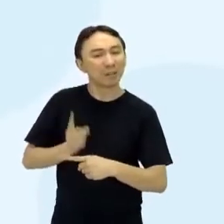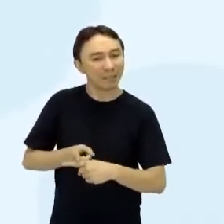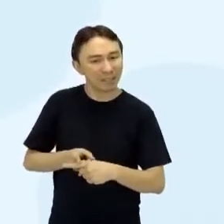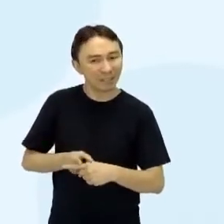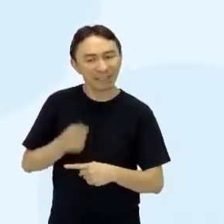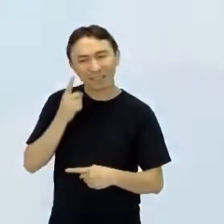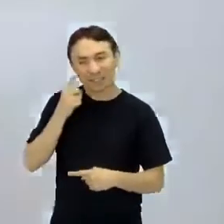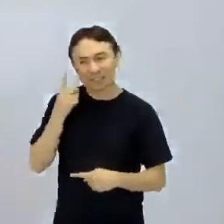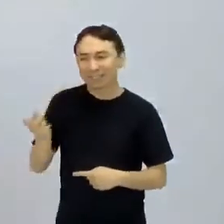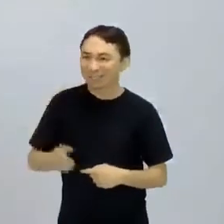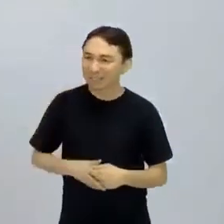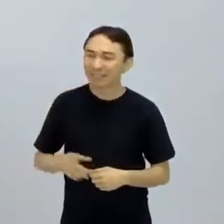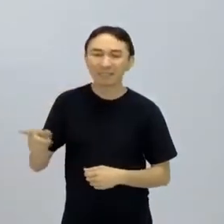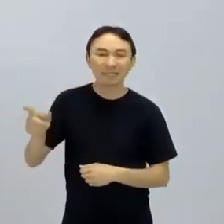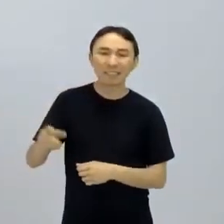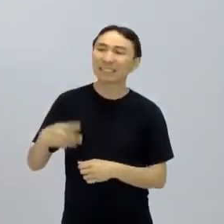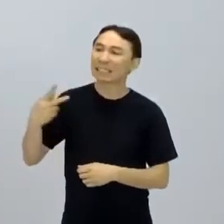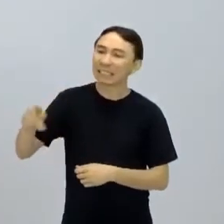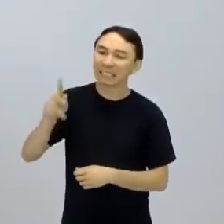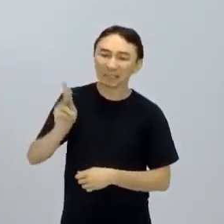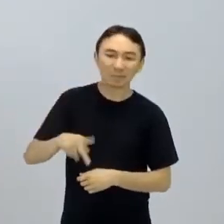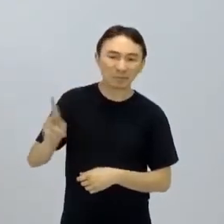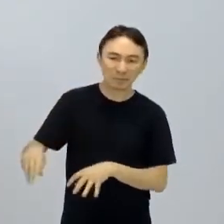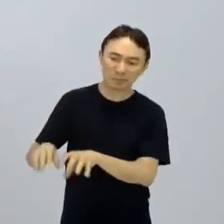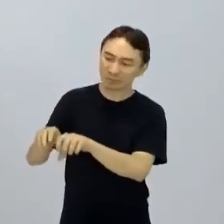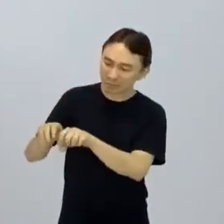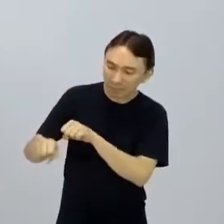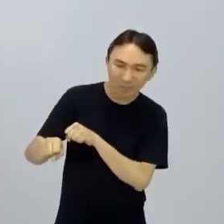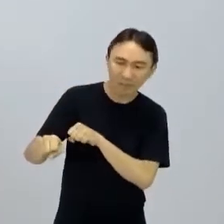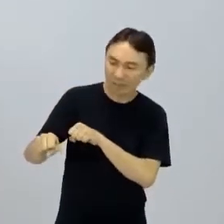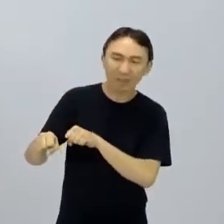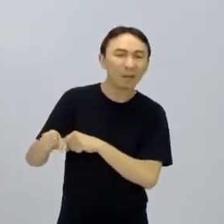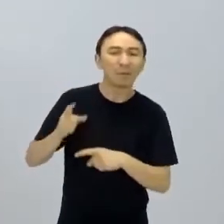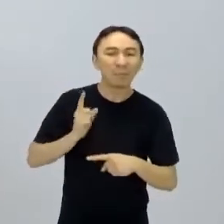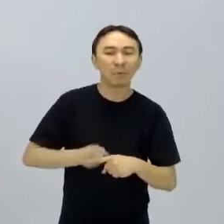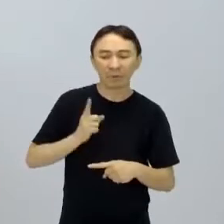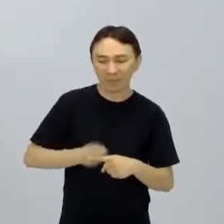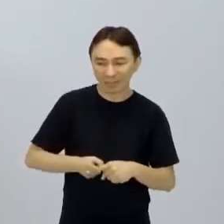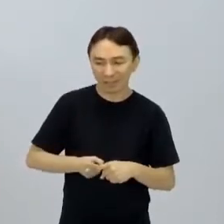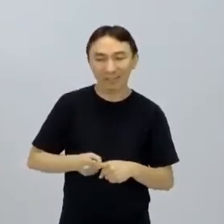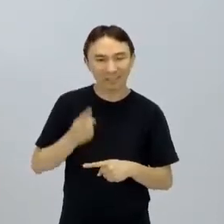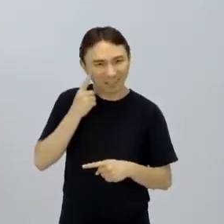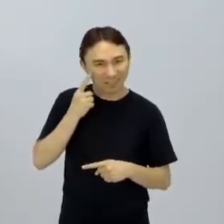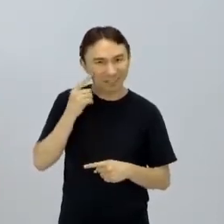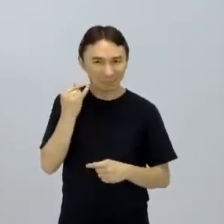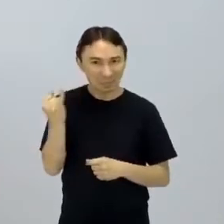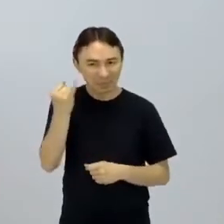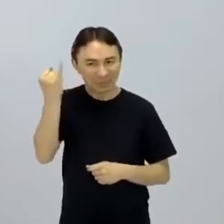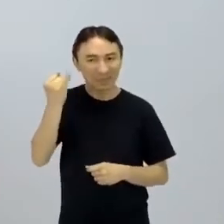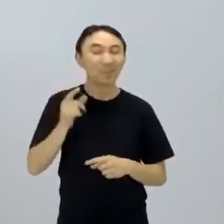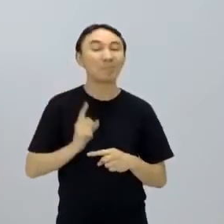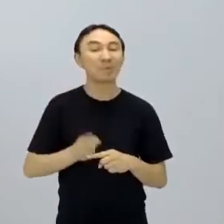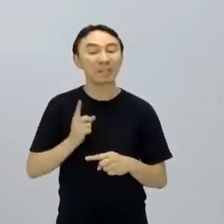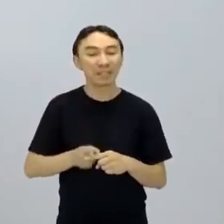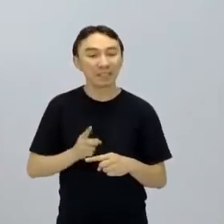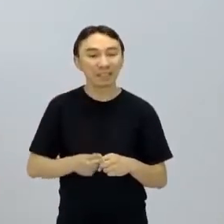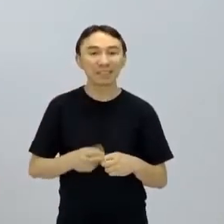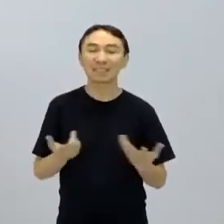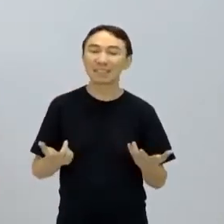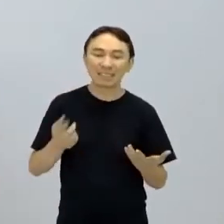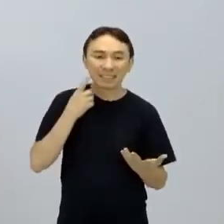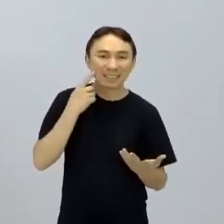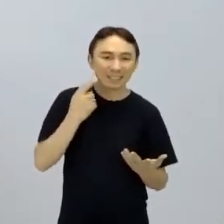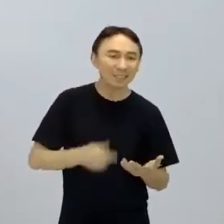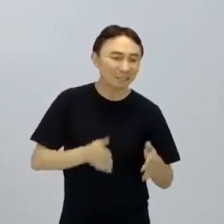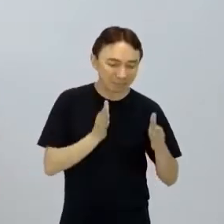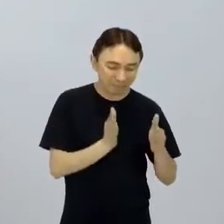cita, qual o objetivo de falar essa citação, importância, mas já mencionei, ficou fácil, e na sequência, por que que ele